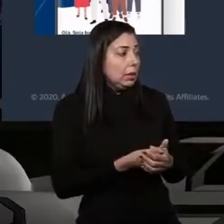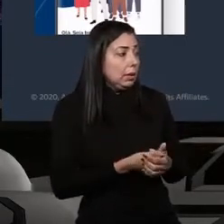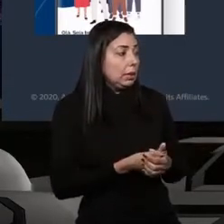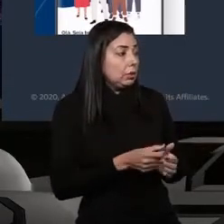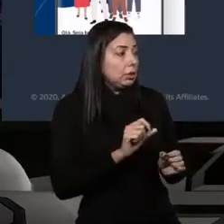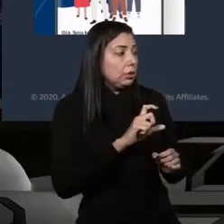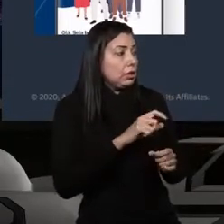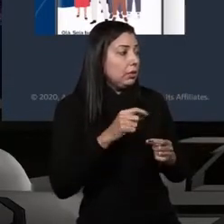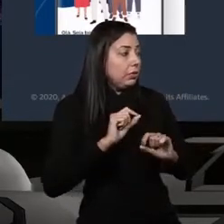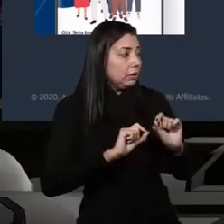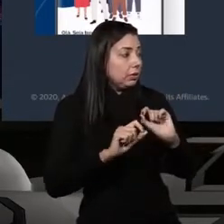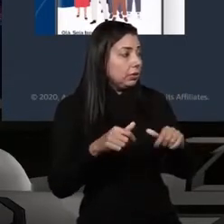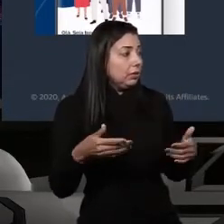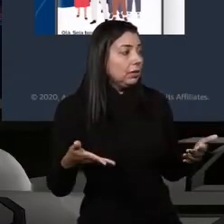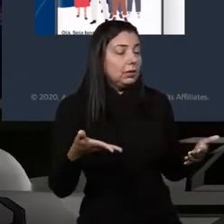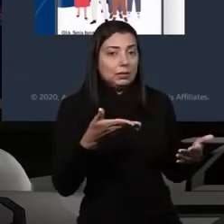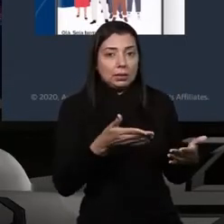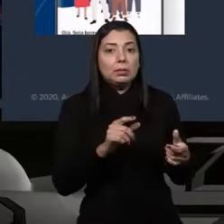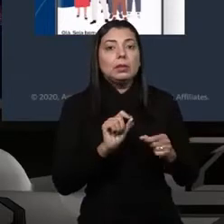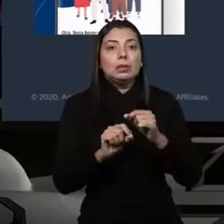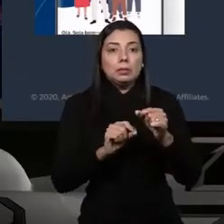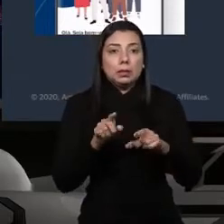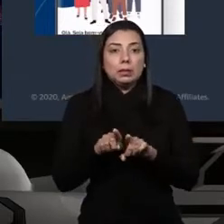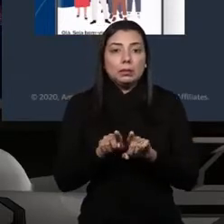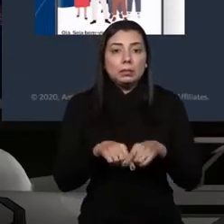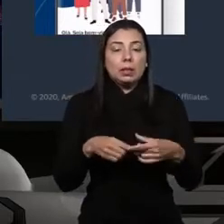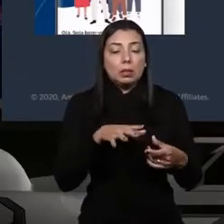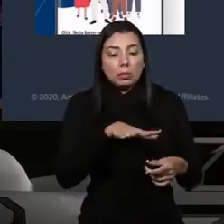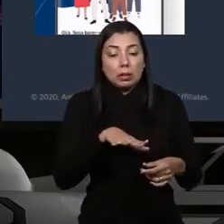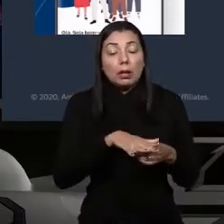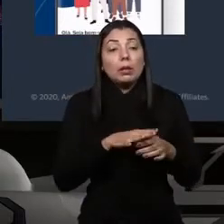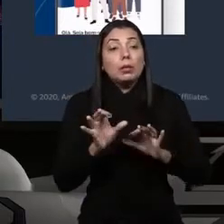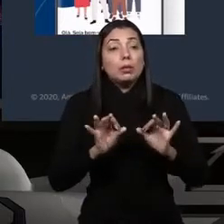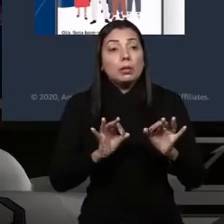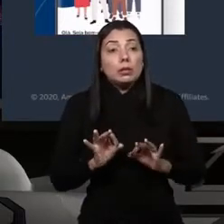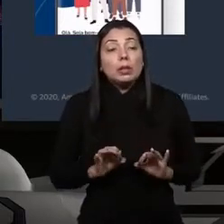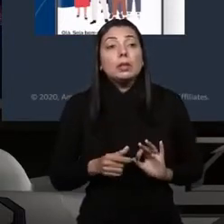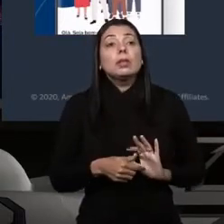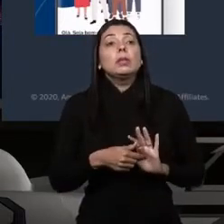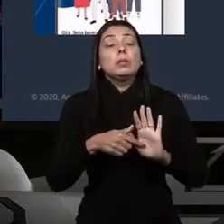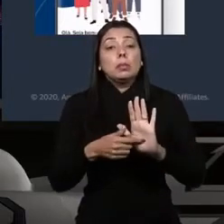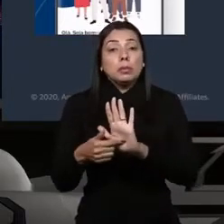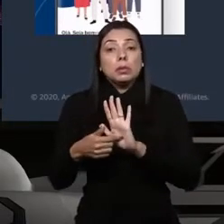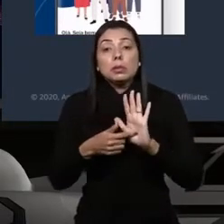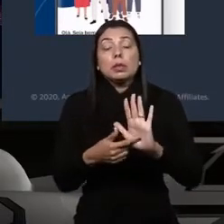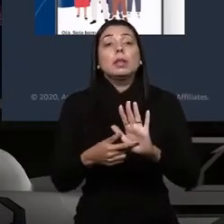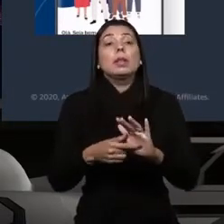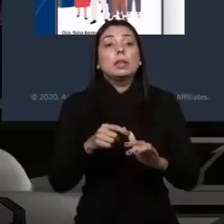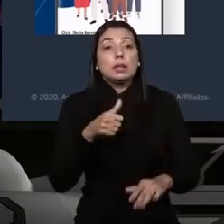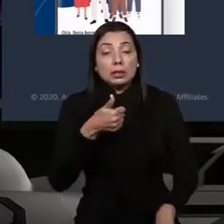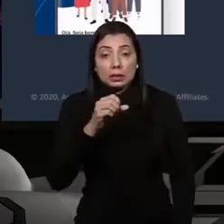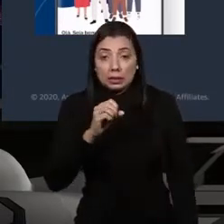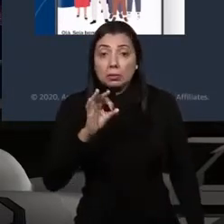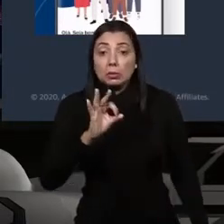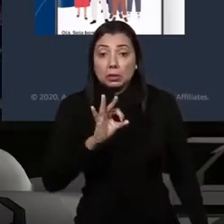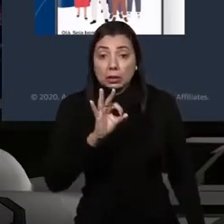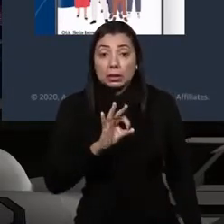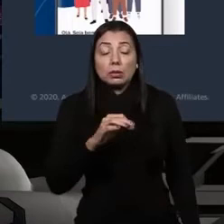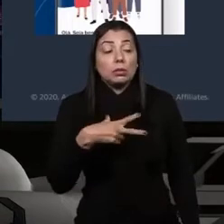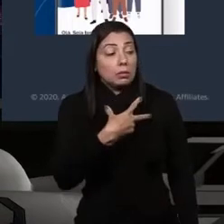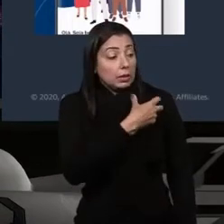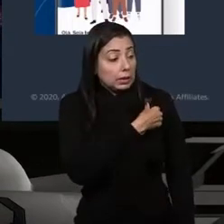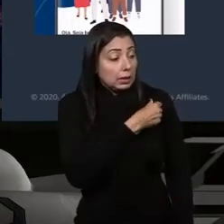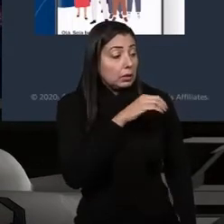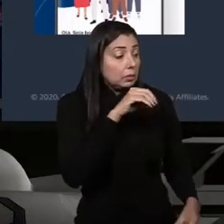impacta, né? Poxa, agora eu quero viajar, agora eu quero entrar para um local, para um evento, eu consigo mostrar que eu estou 100% vacinado ou